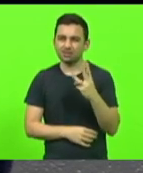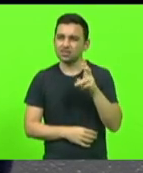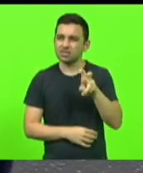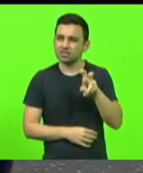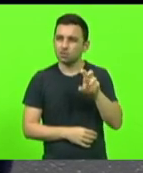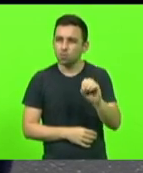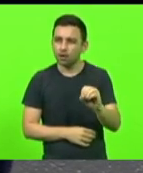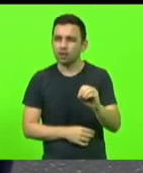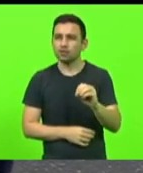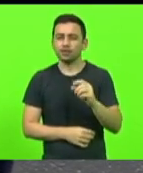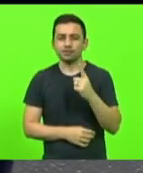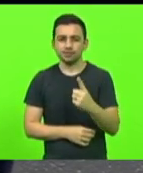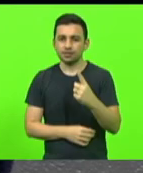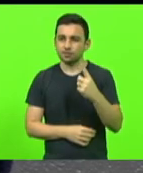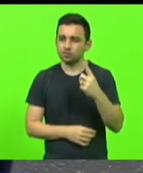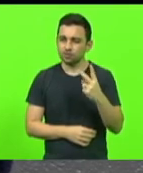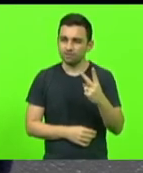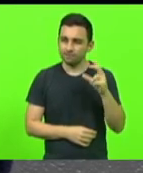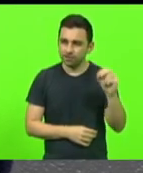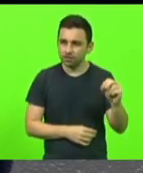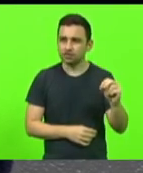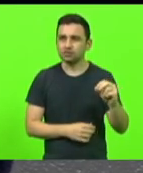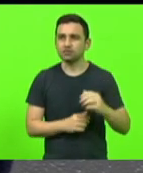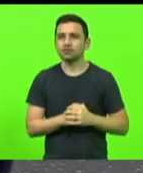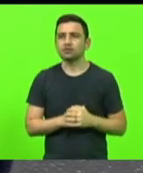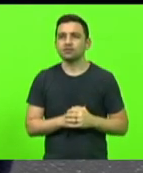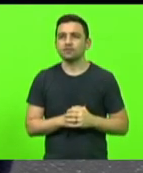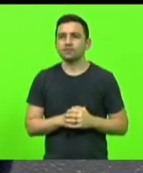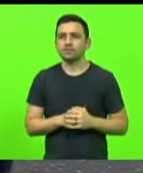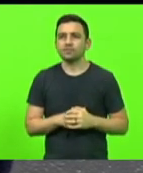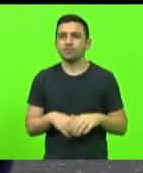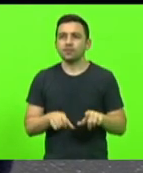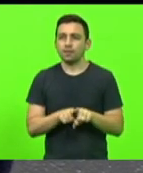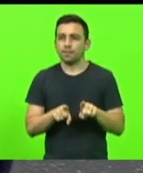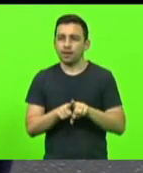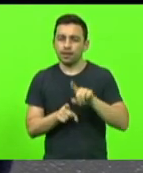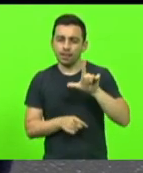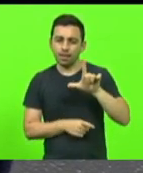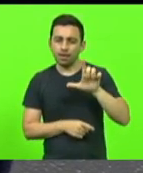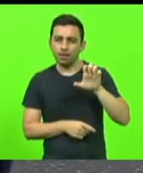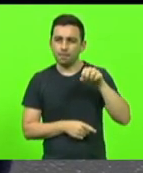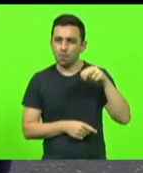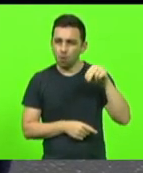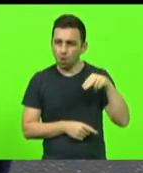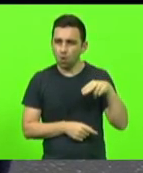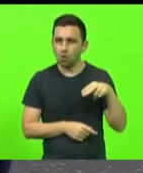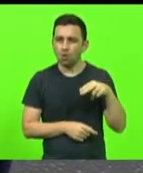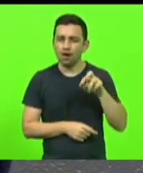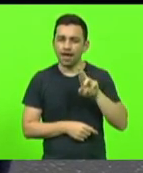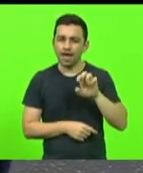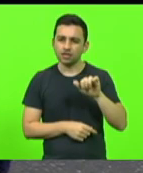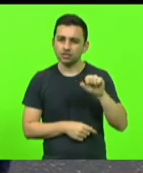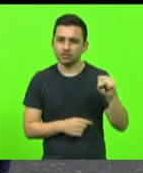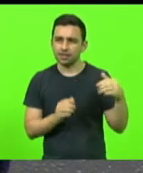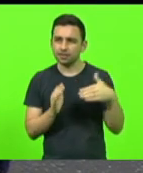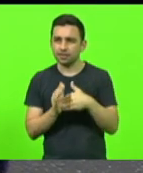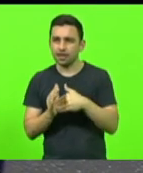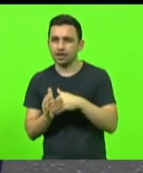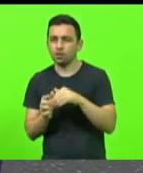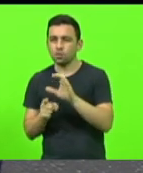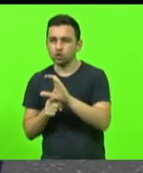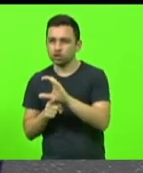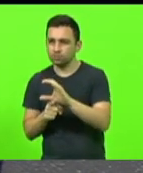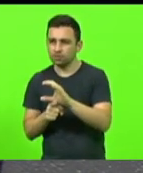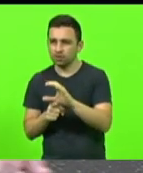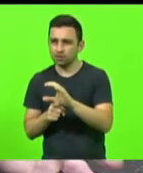da SC 120, entre Lebon Regis a Curitibanos e de outras SCs da região.